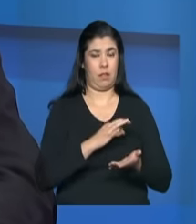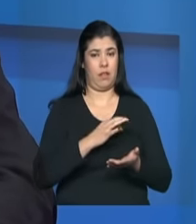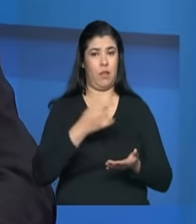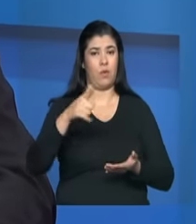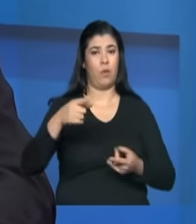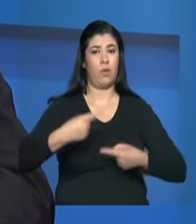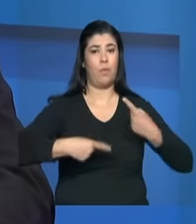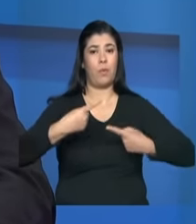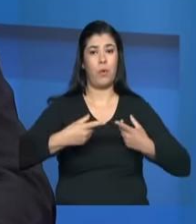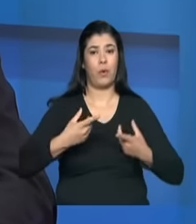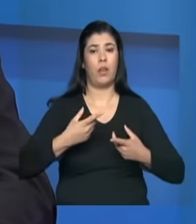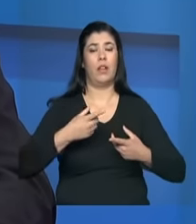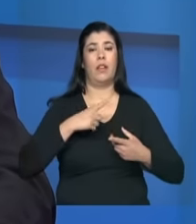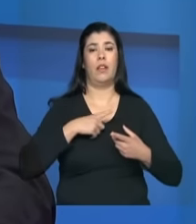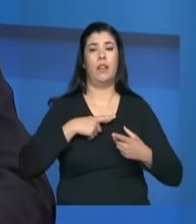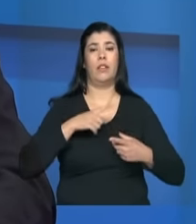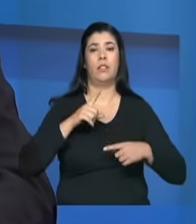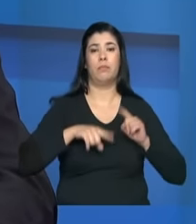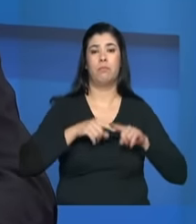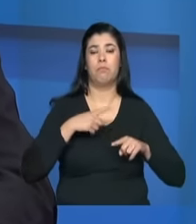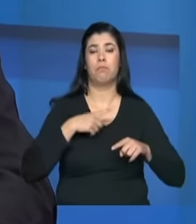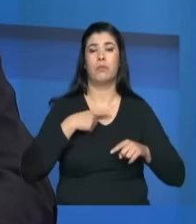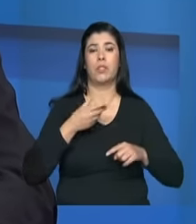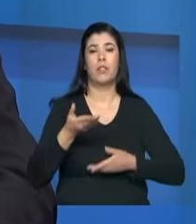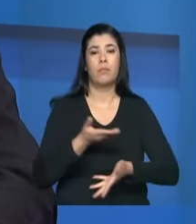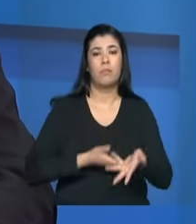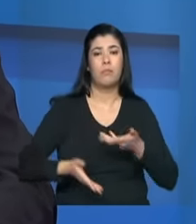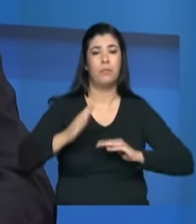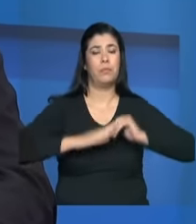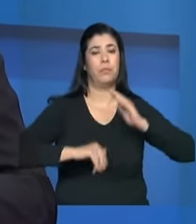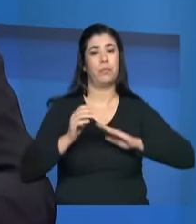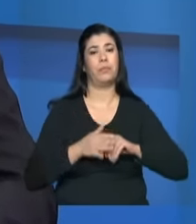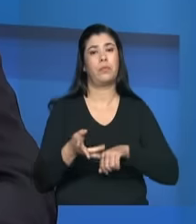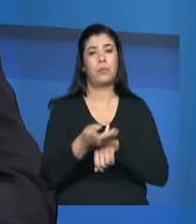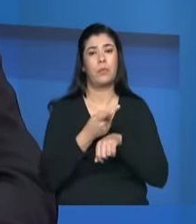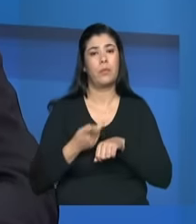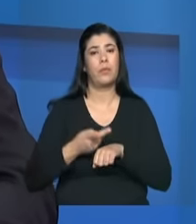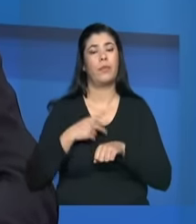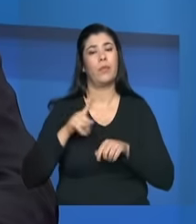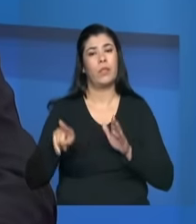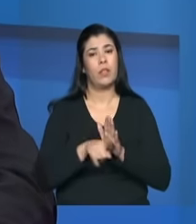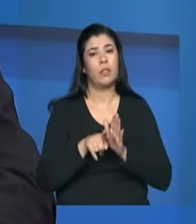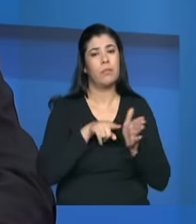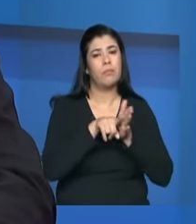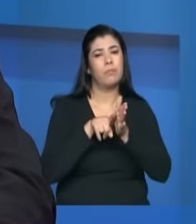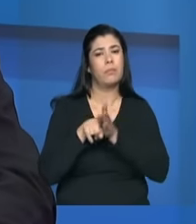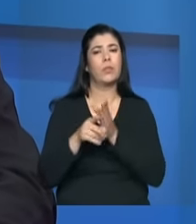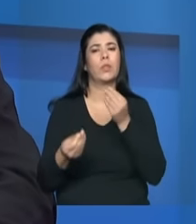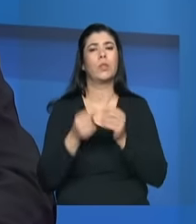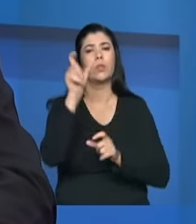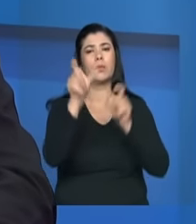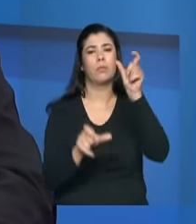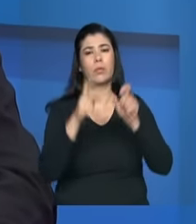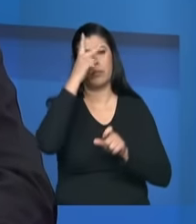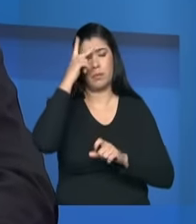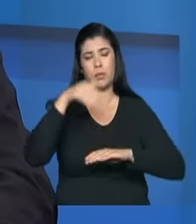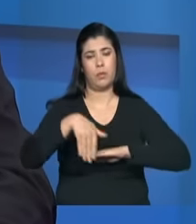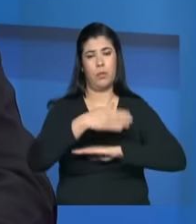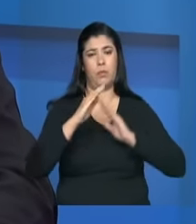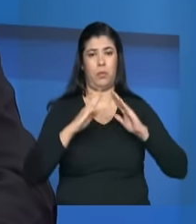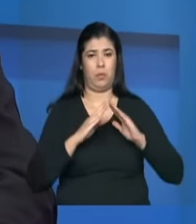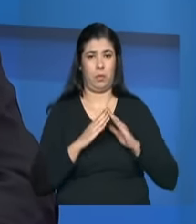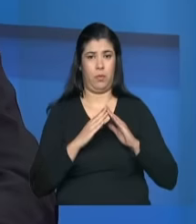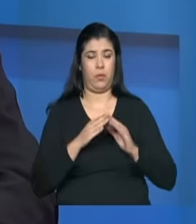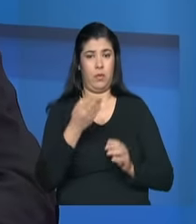localizem e desenvolvam atividades e também essa abordagem específica para a população em situação de rua. Então desse